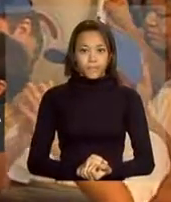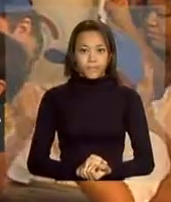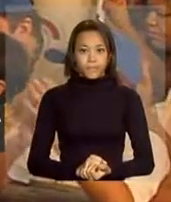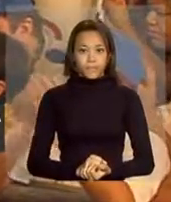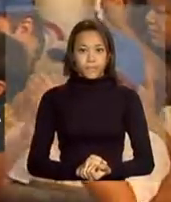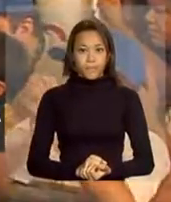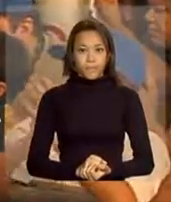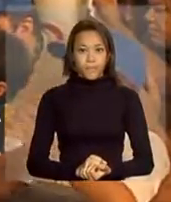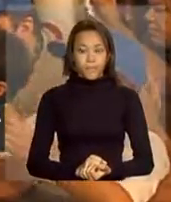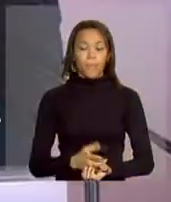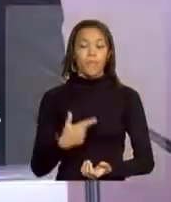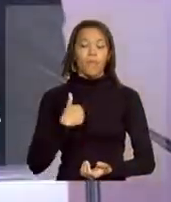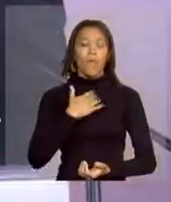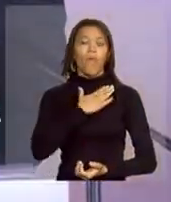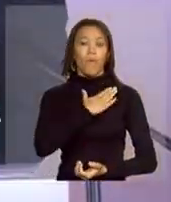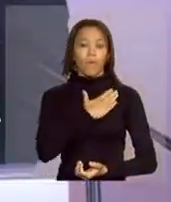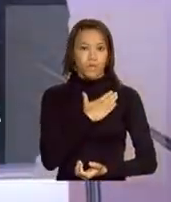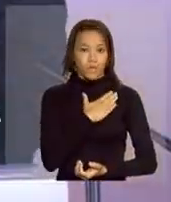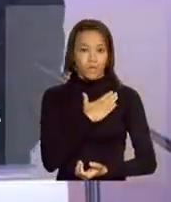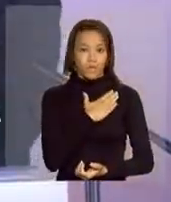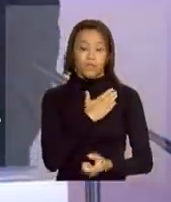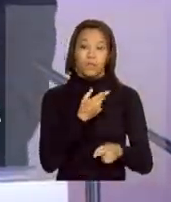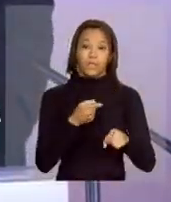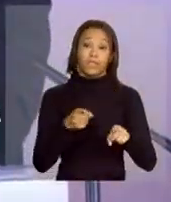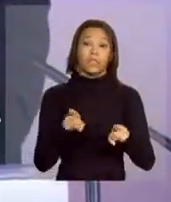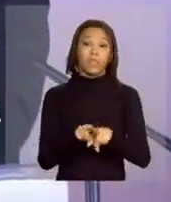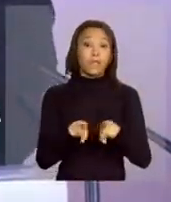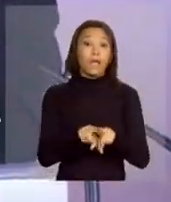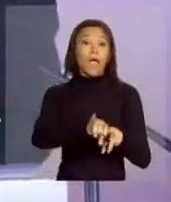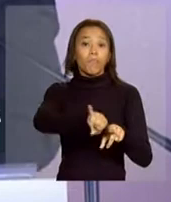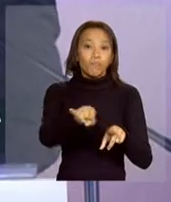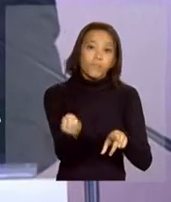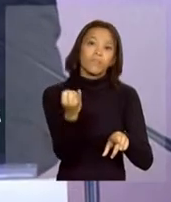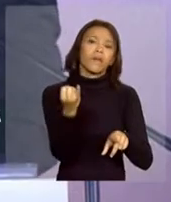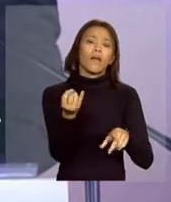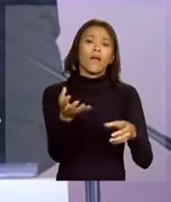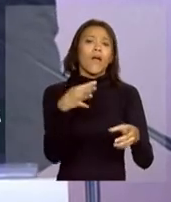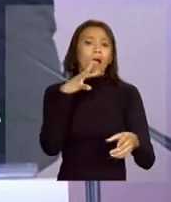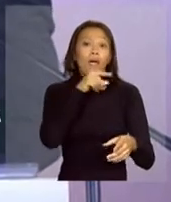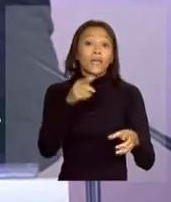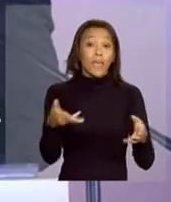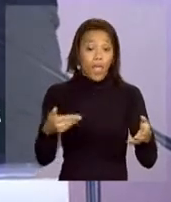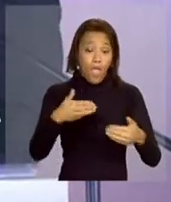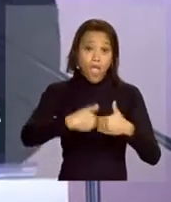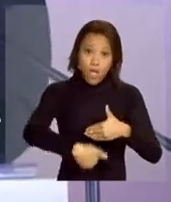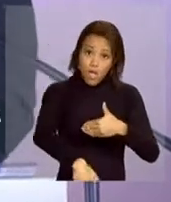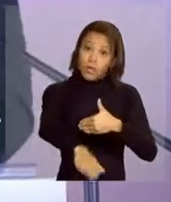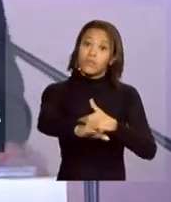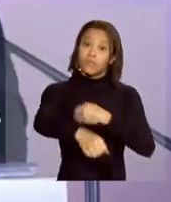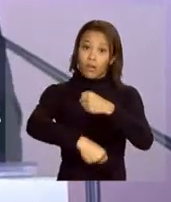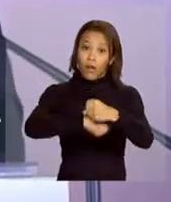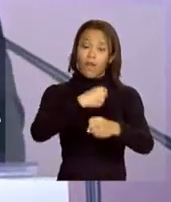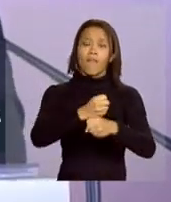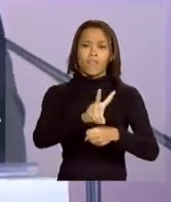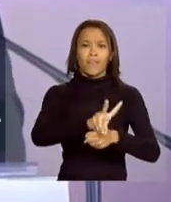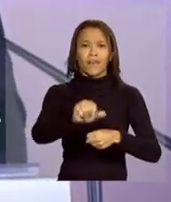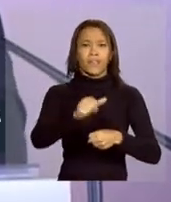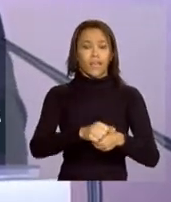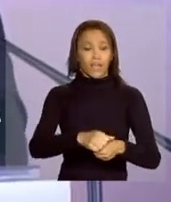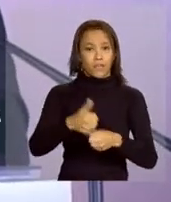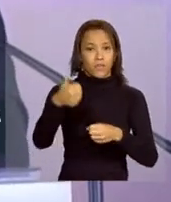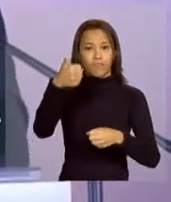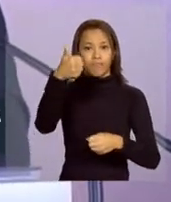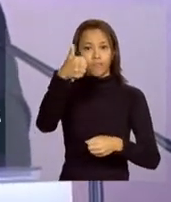E eu gostaria de aproveitar para enfatizar que neste ano teremos a nossa quinta